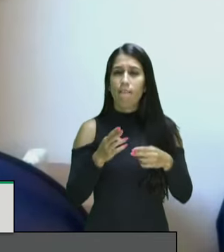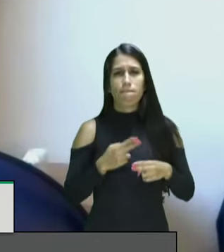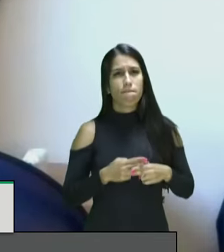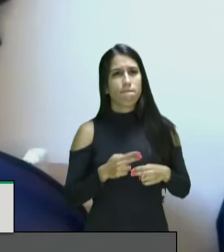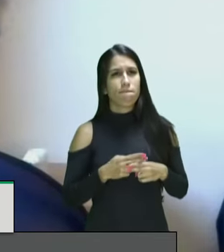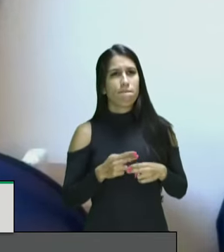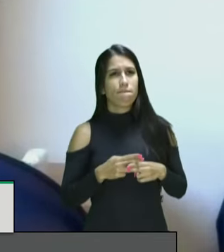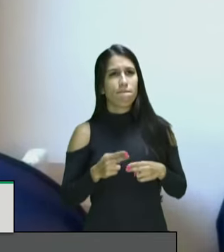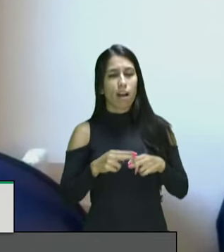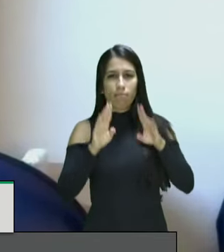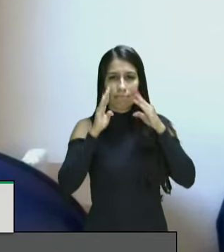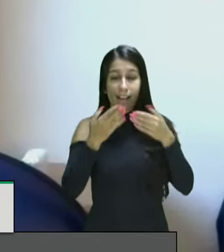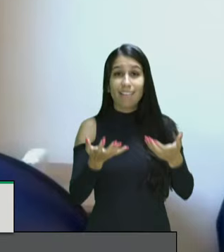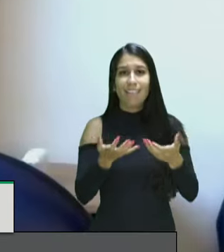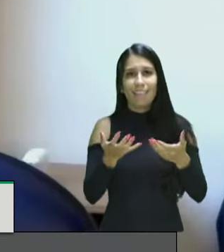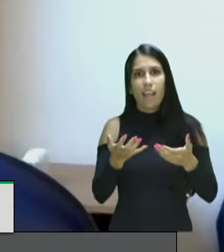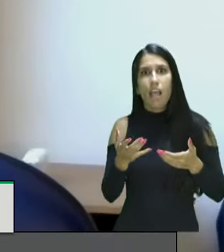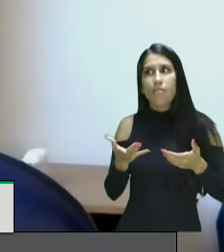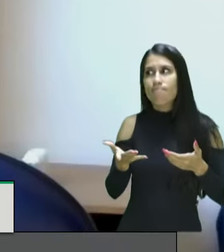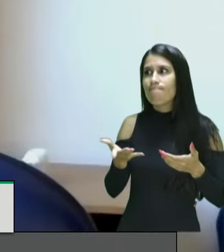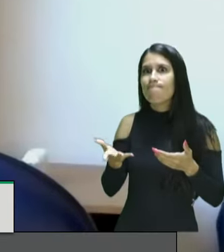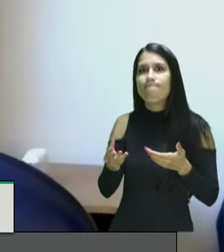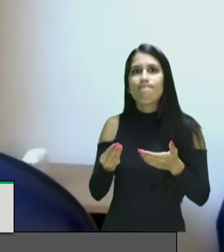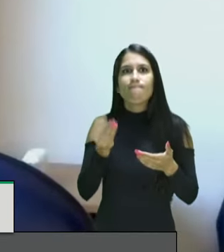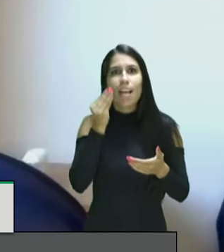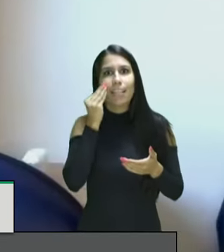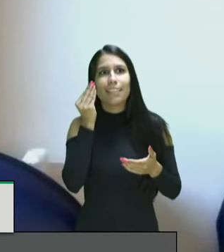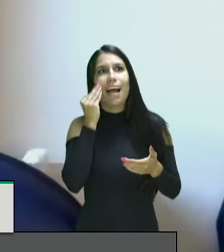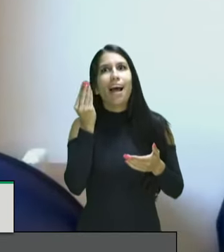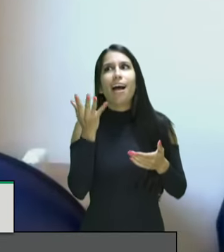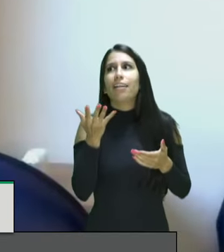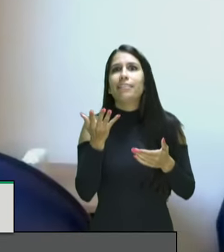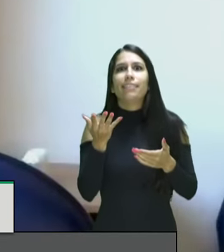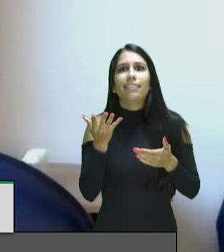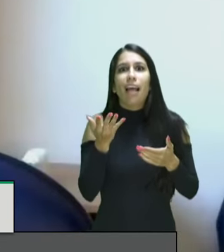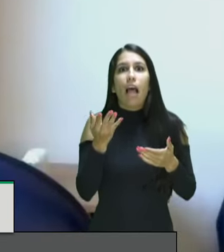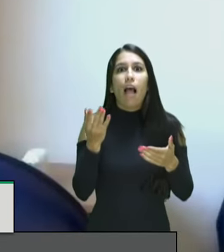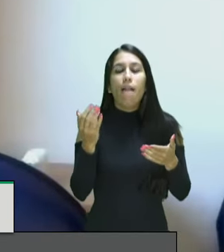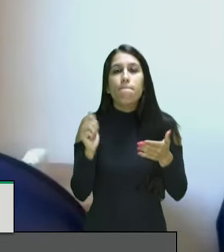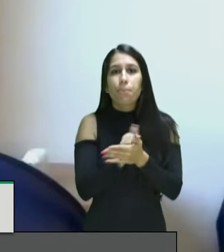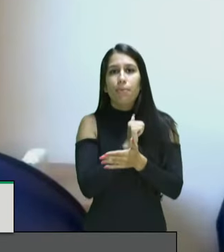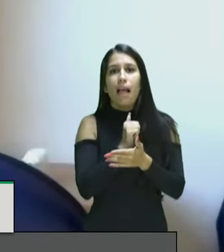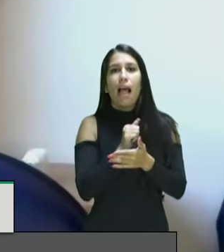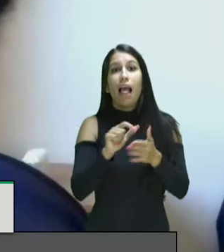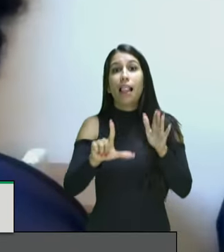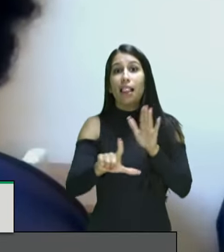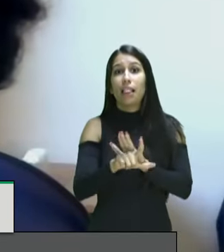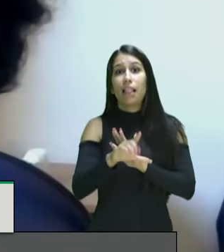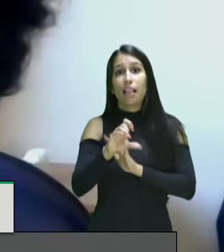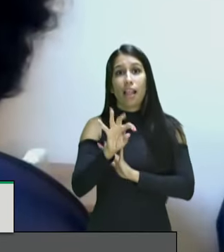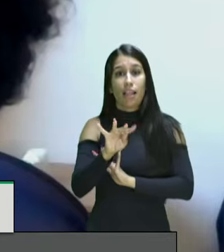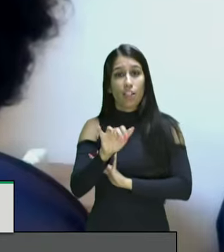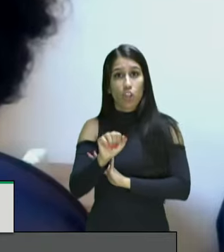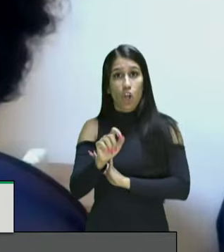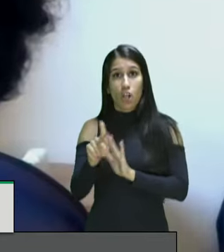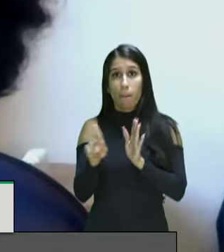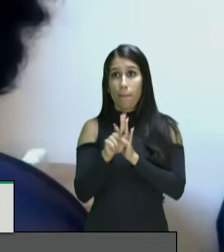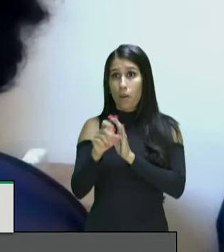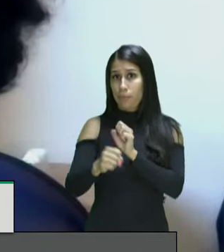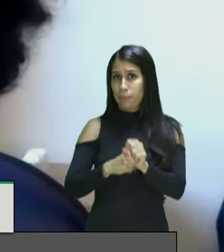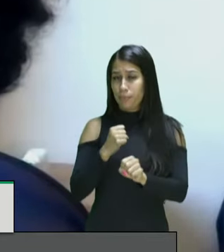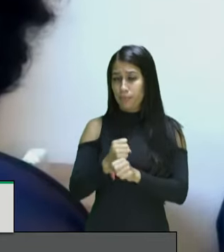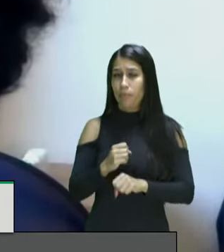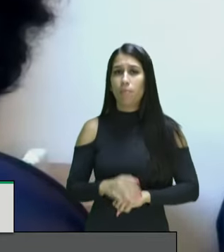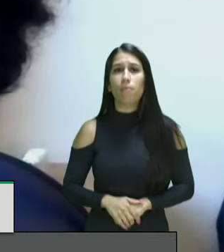para sabotar de um modo quase invisível a lei de cotas no ano que vem de acordo com a lei de